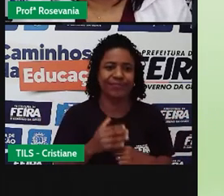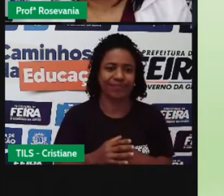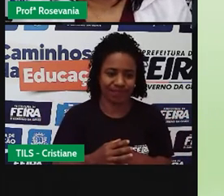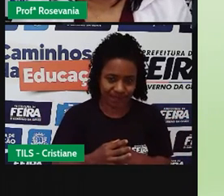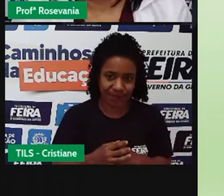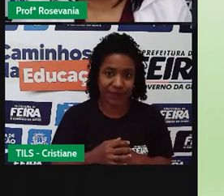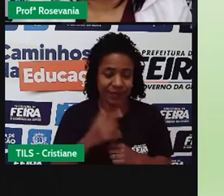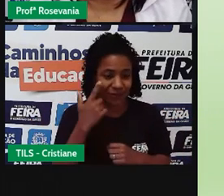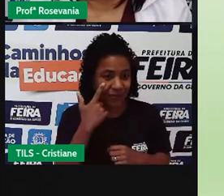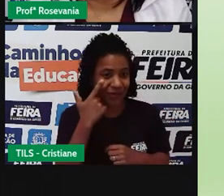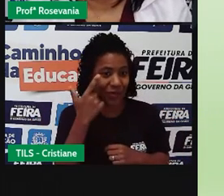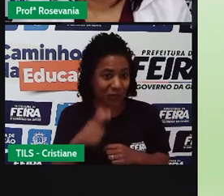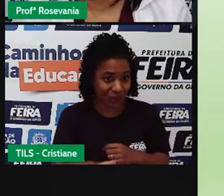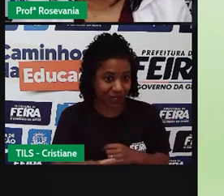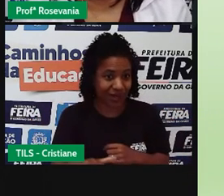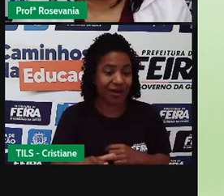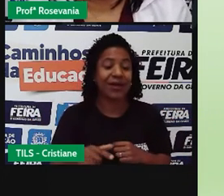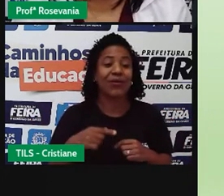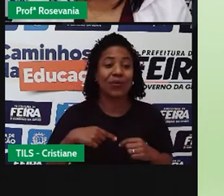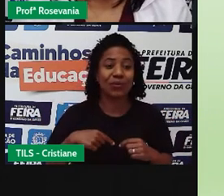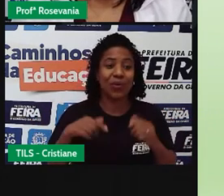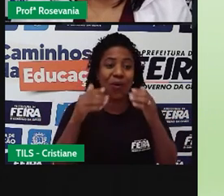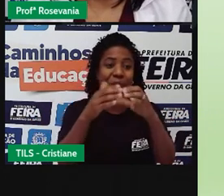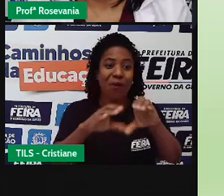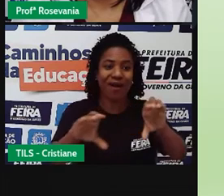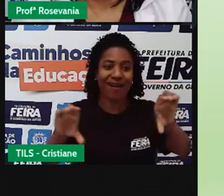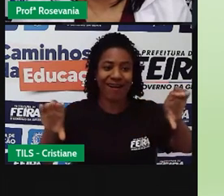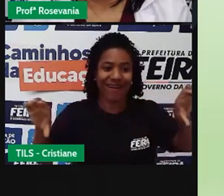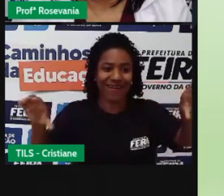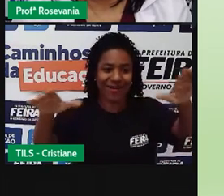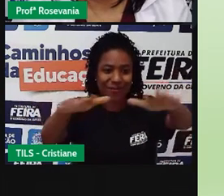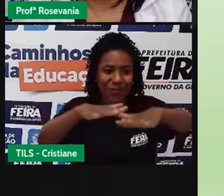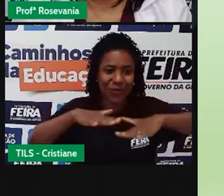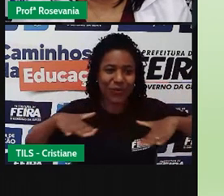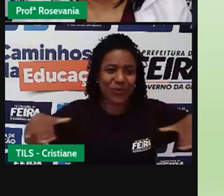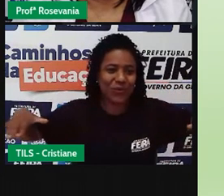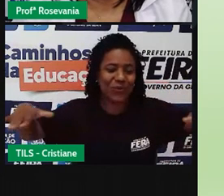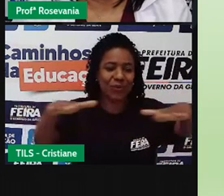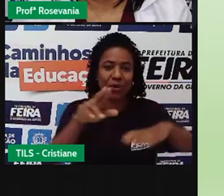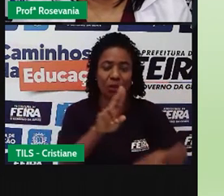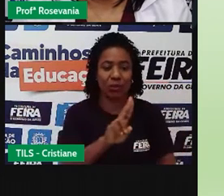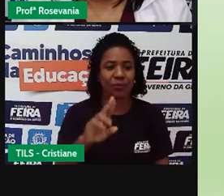A outra área do sul do país também são os campos. Vocês estão vendo aí, né,